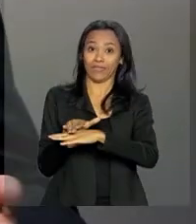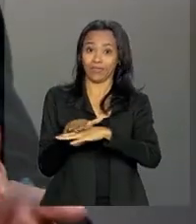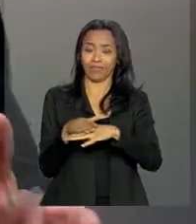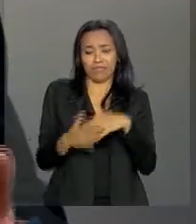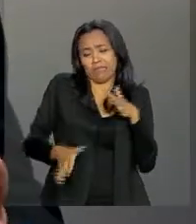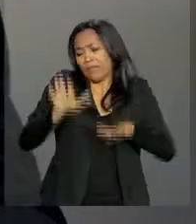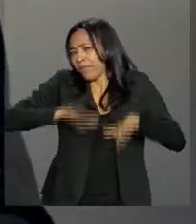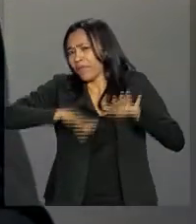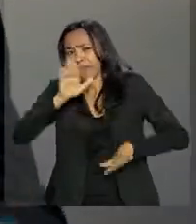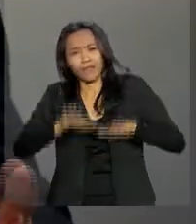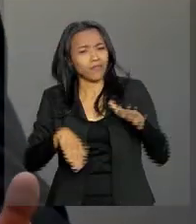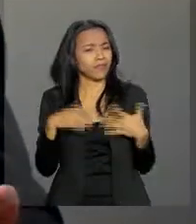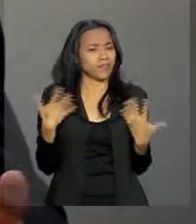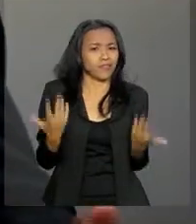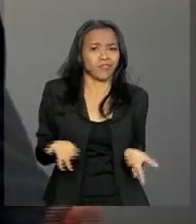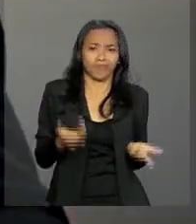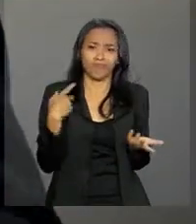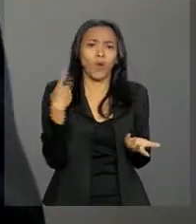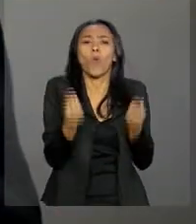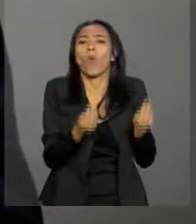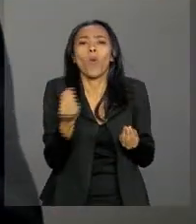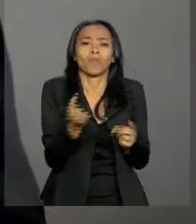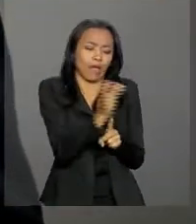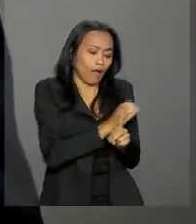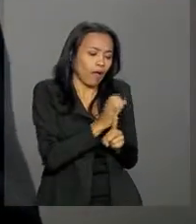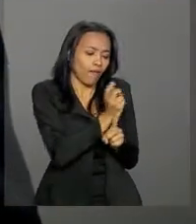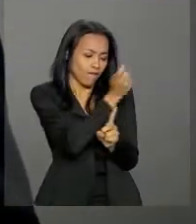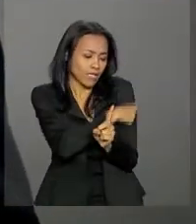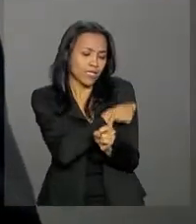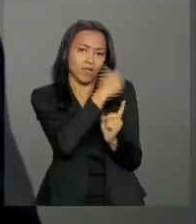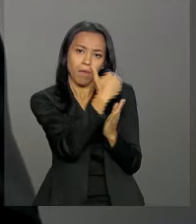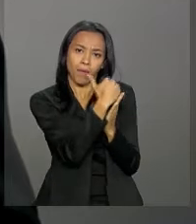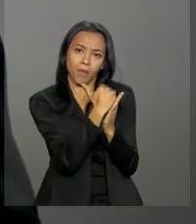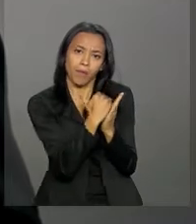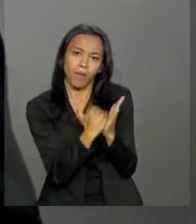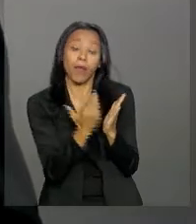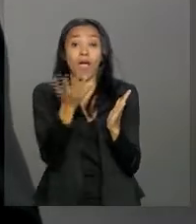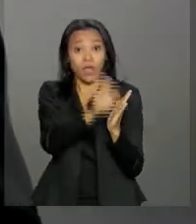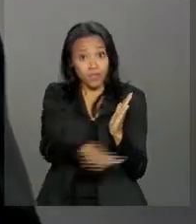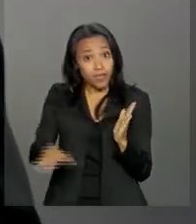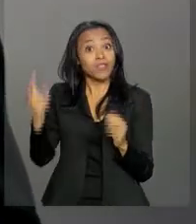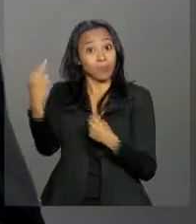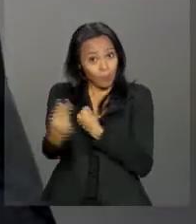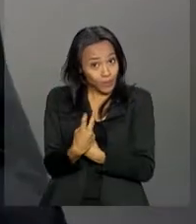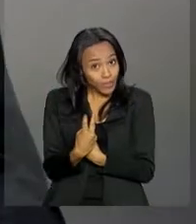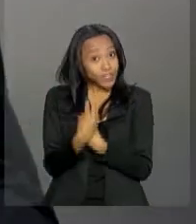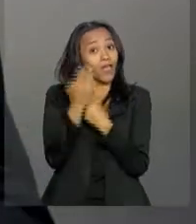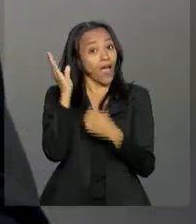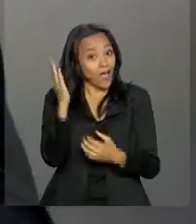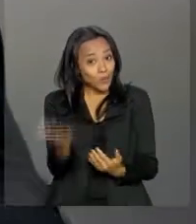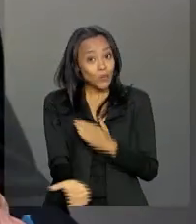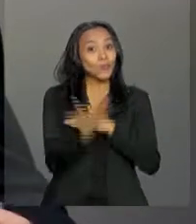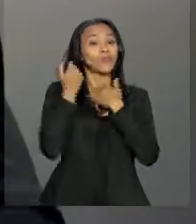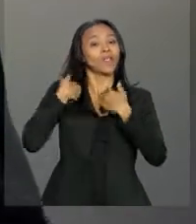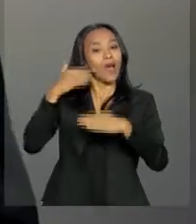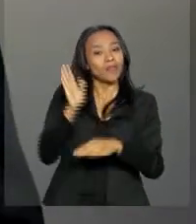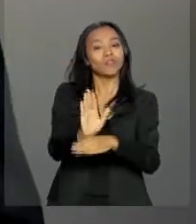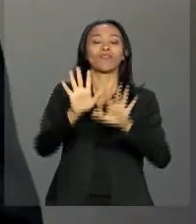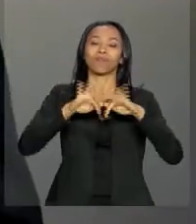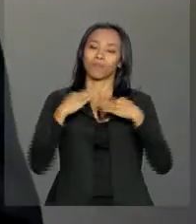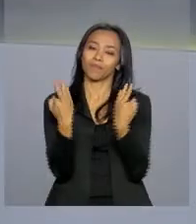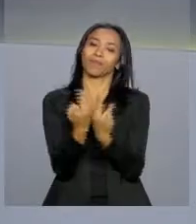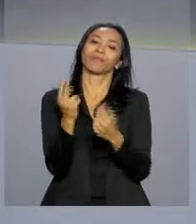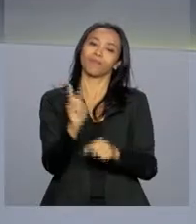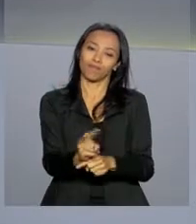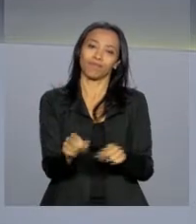independentemente da situação vacinal deles. As crianças protegidas ajudam a proteger toda a família.